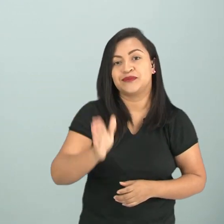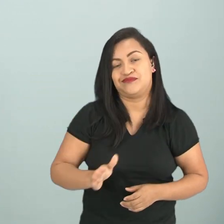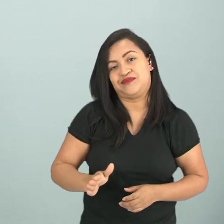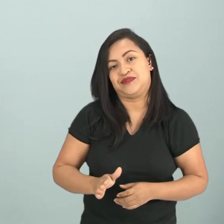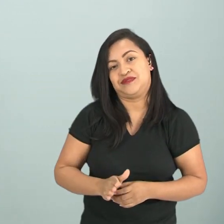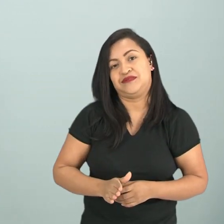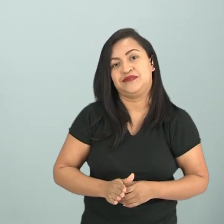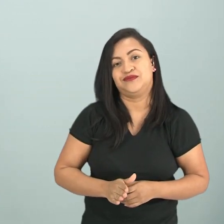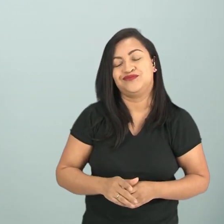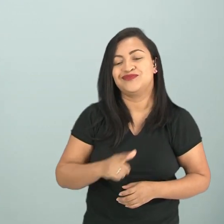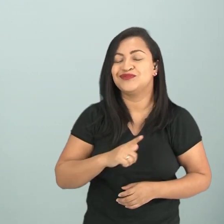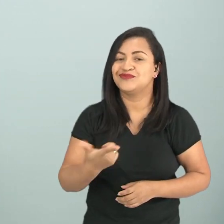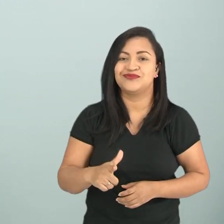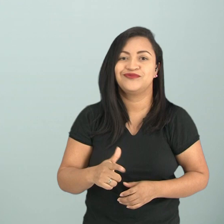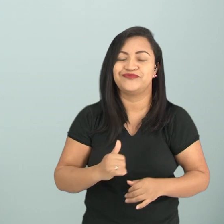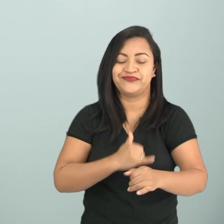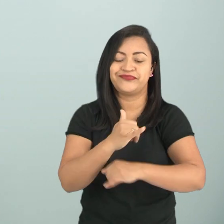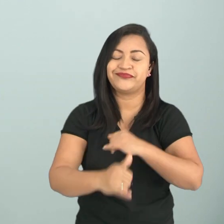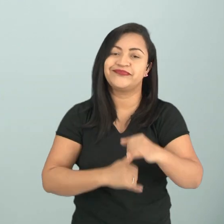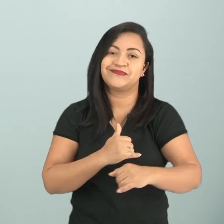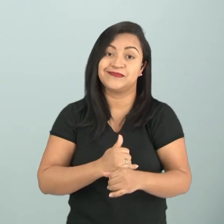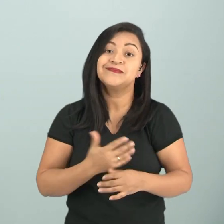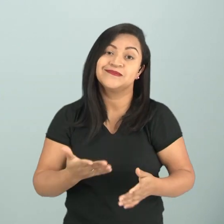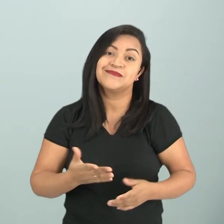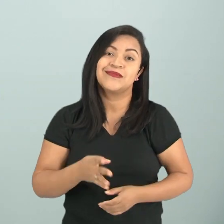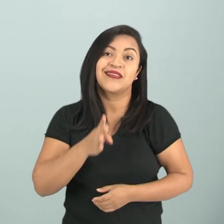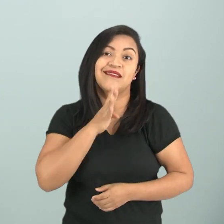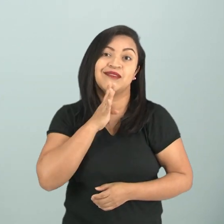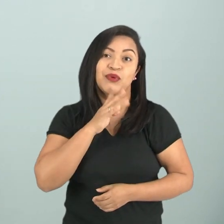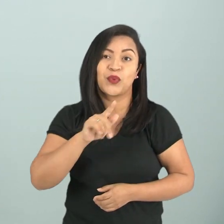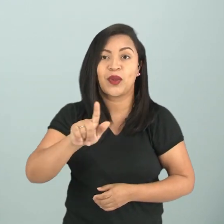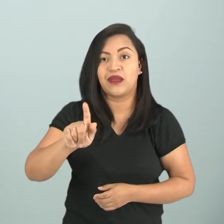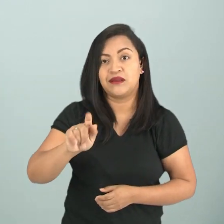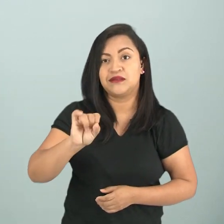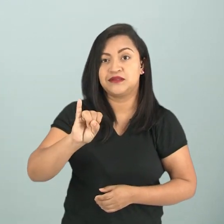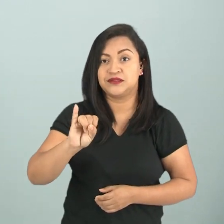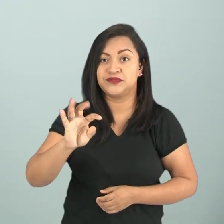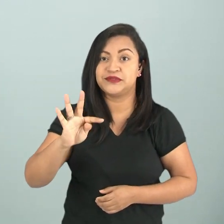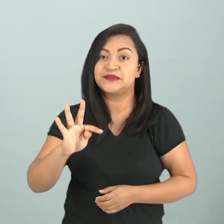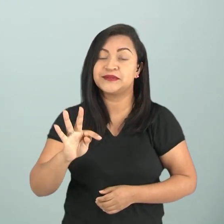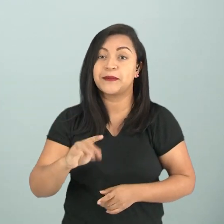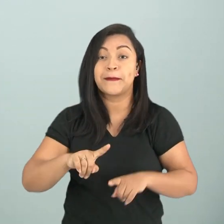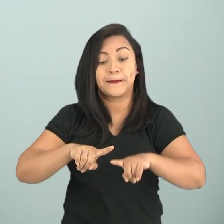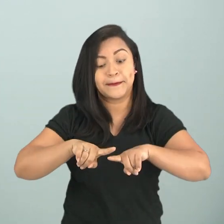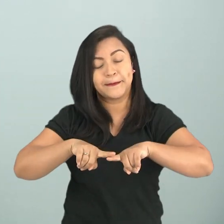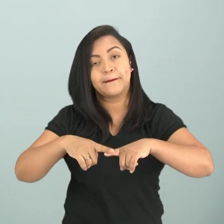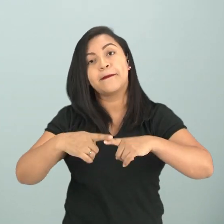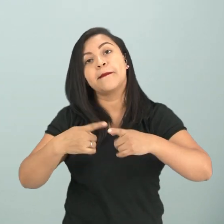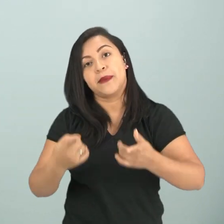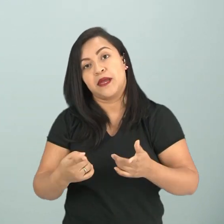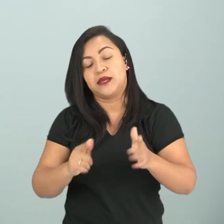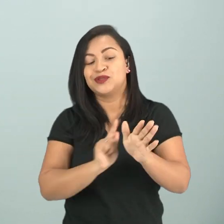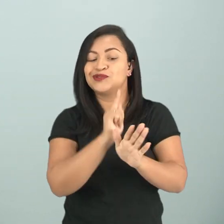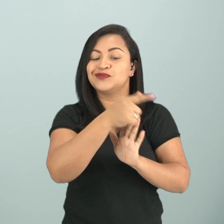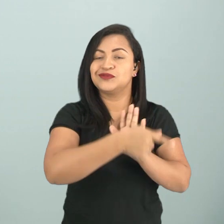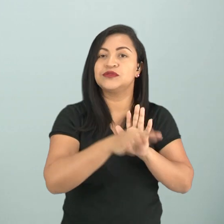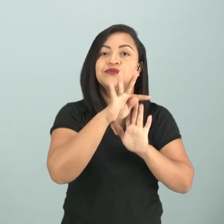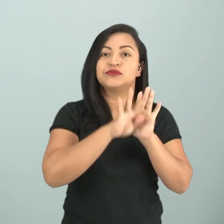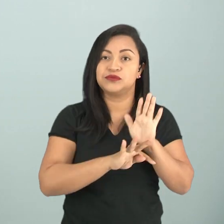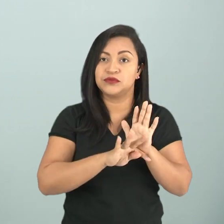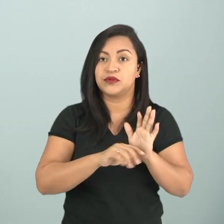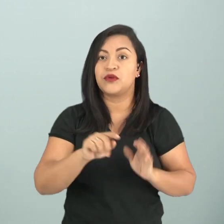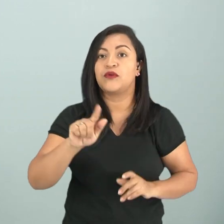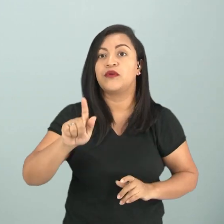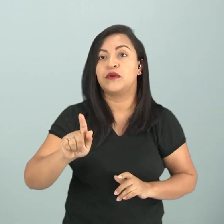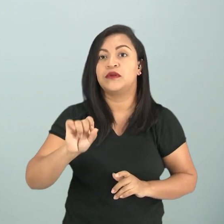pessoas ainda não têm acesso à internet, né? E não conheçam esse gênero textual. Mas esse gênero textual, o GIF, que